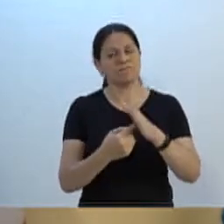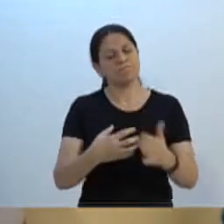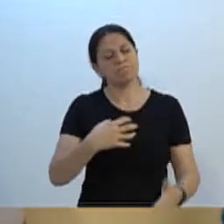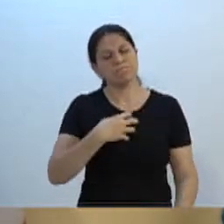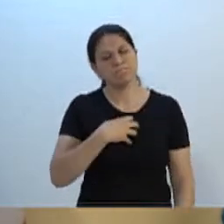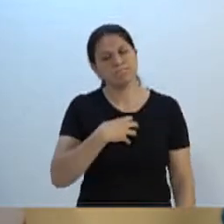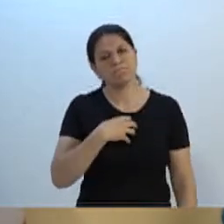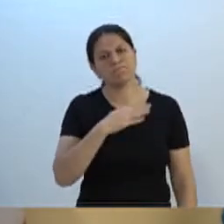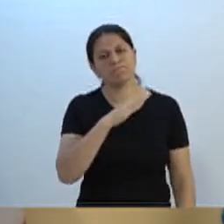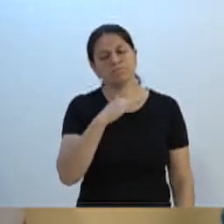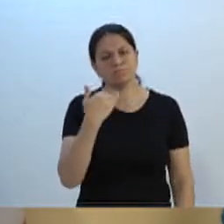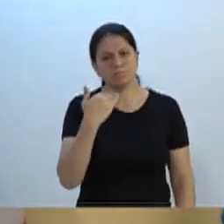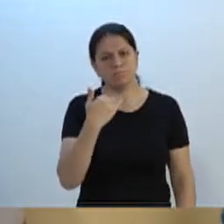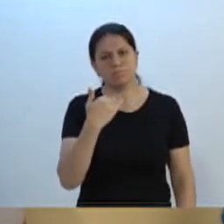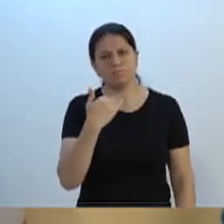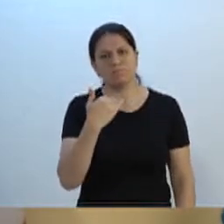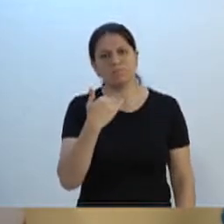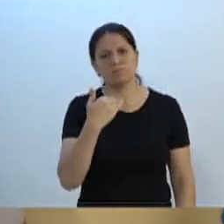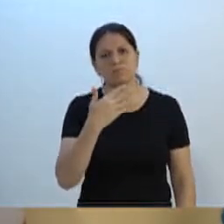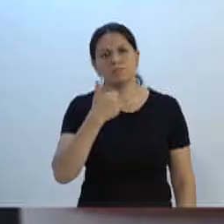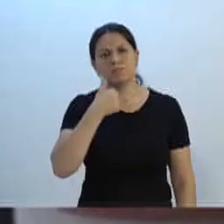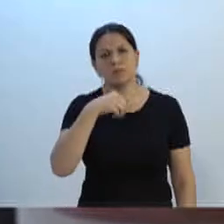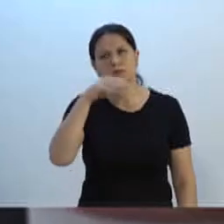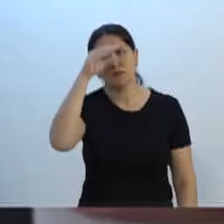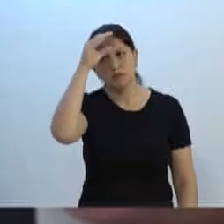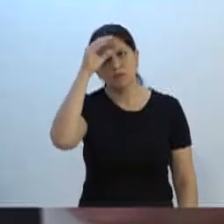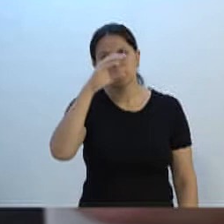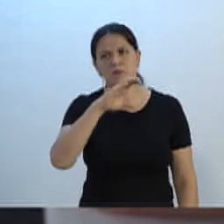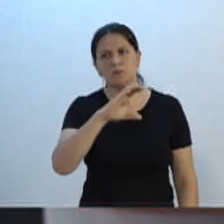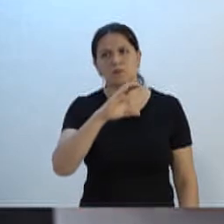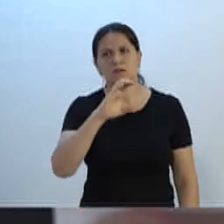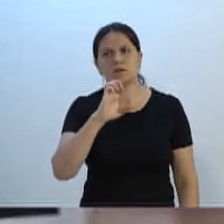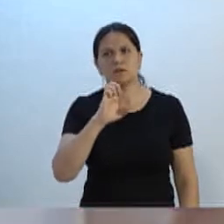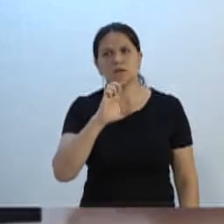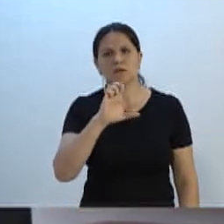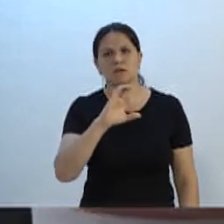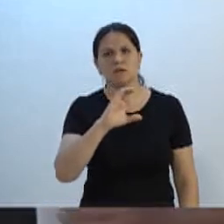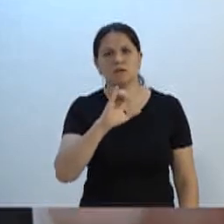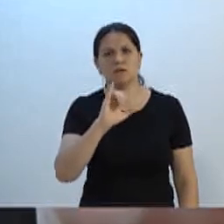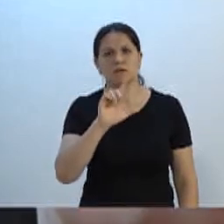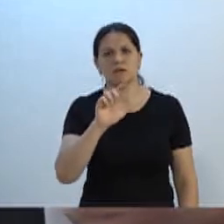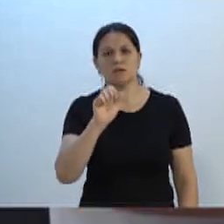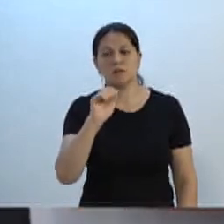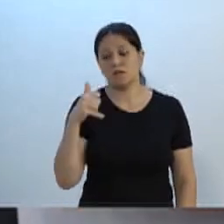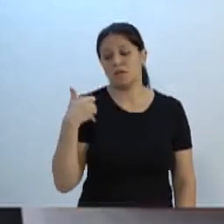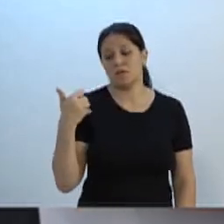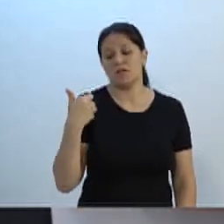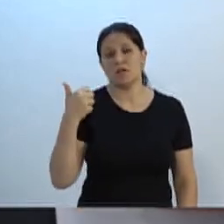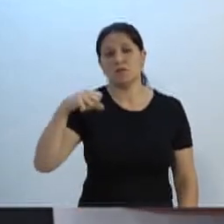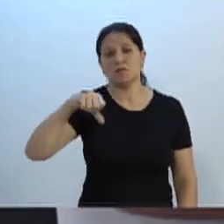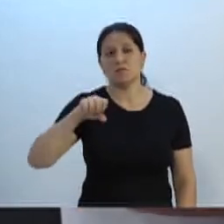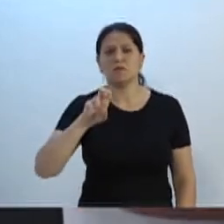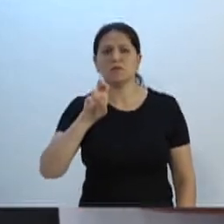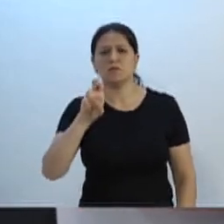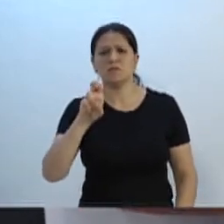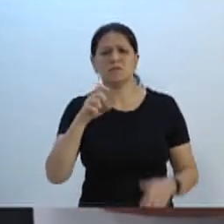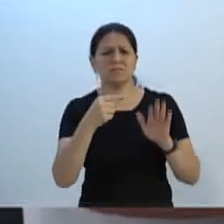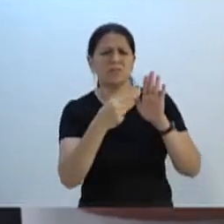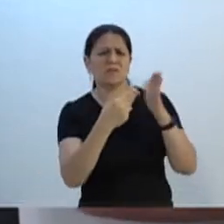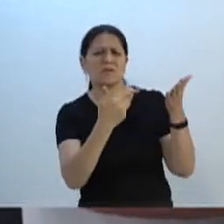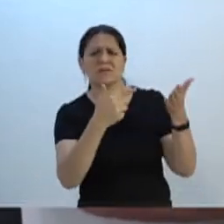da minha tia Cecília Simfirmo, com 95 anos de idade. Olha que simpatia.